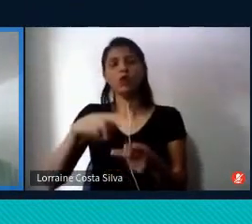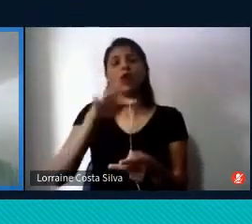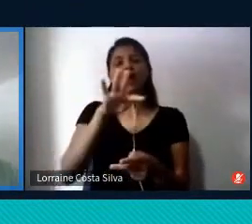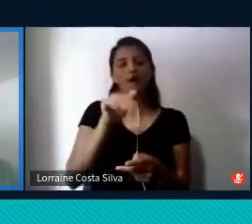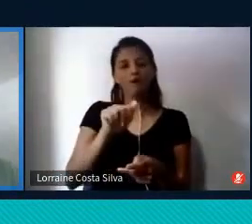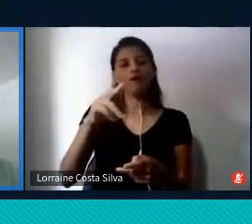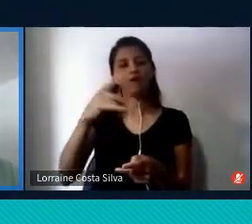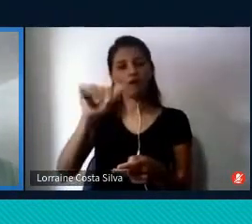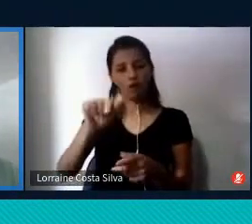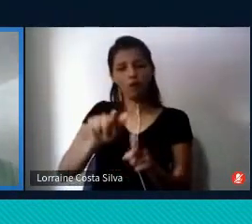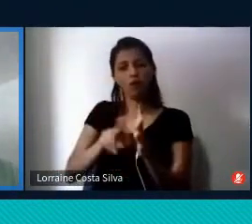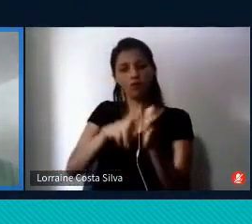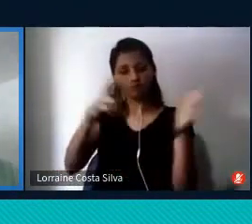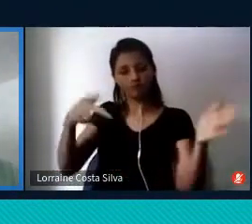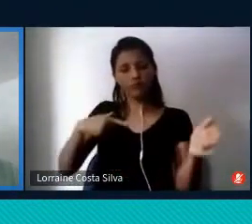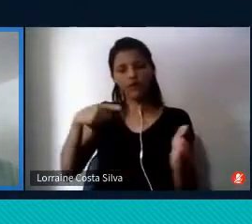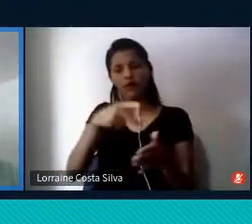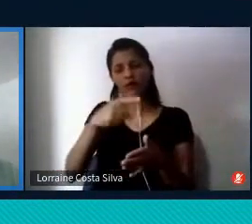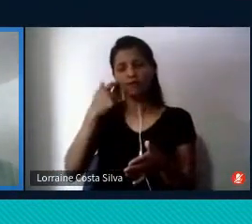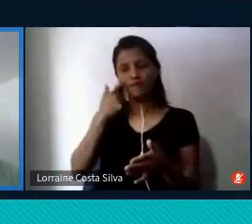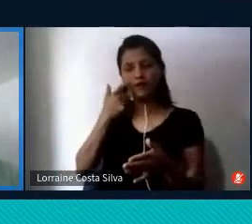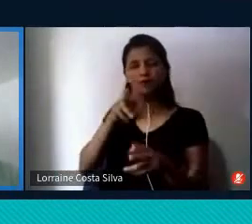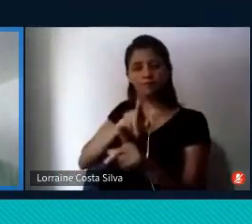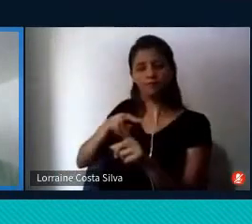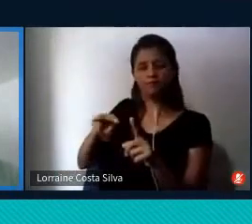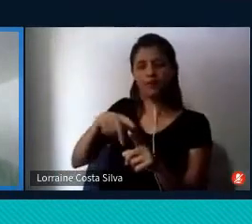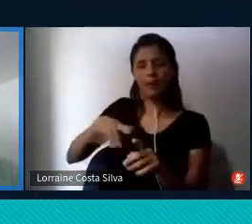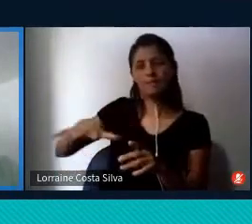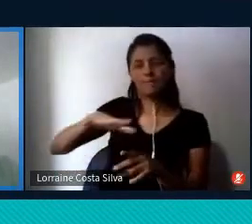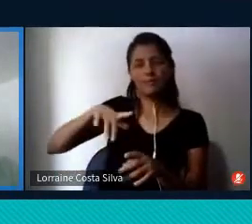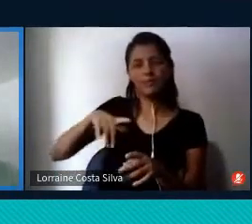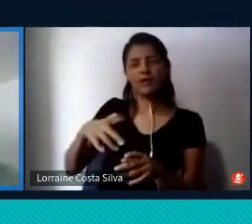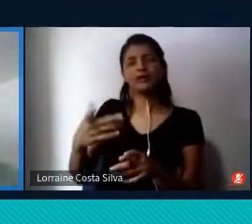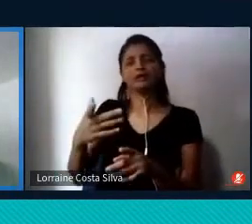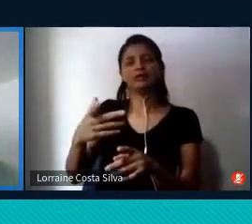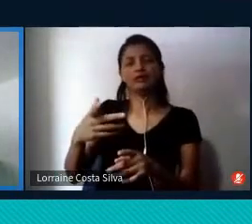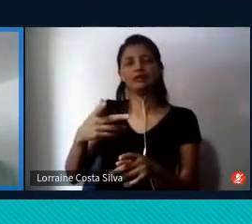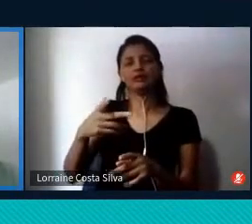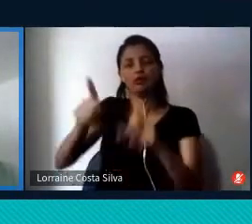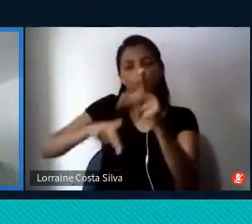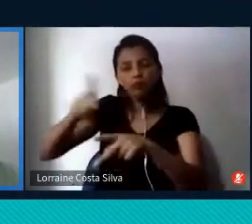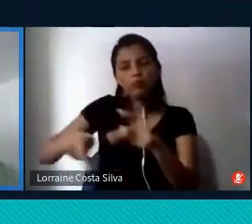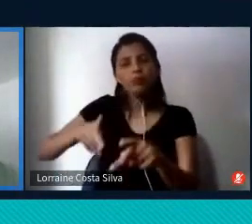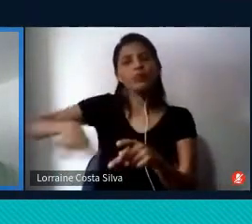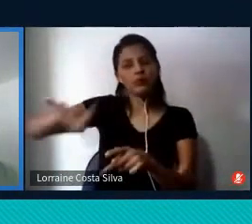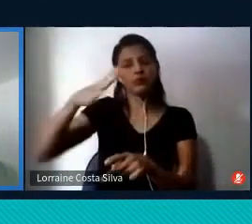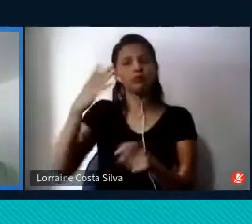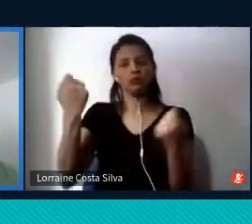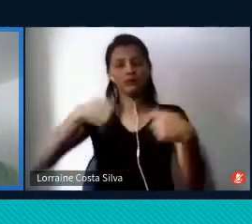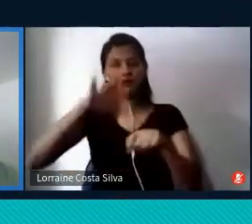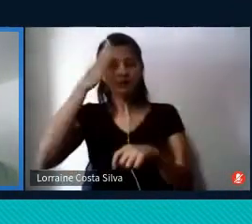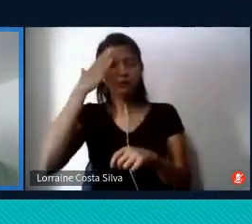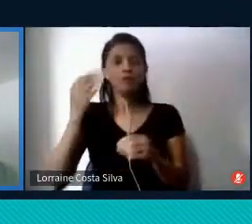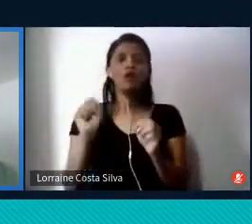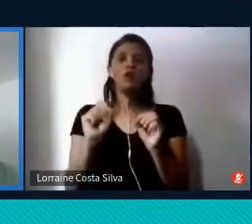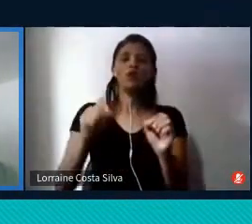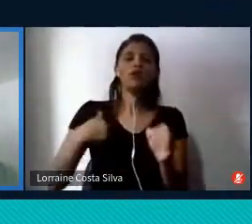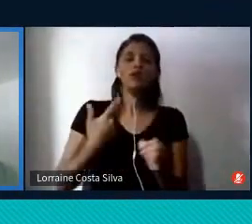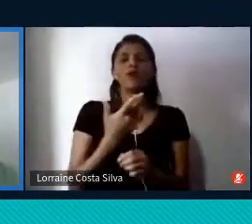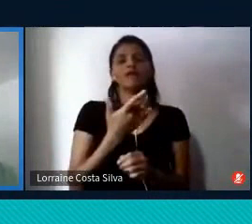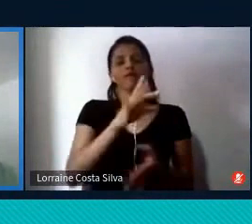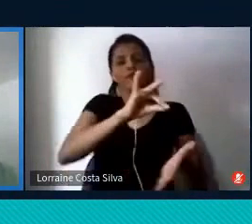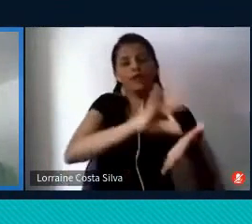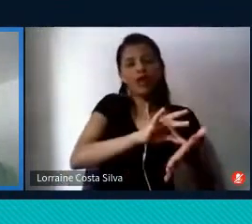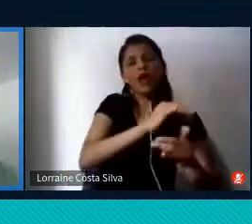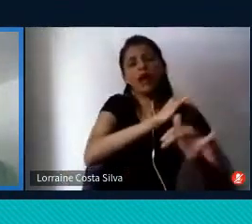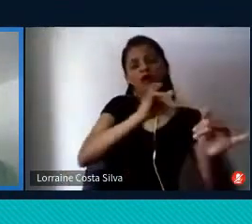muito mais do ponto de vista da educação da população, a população precisa saber identificar o que é verdadeiro, que é falso em termos de comunicação